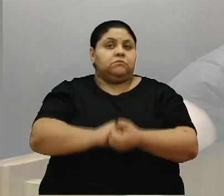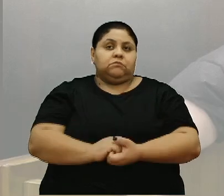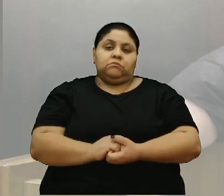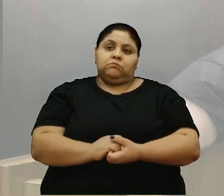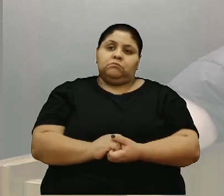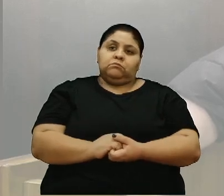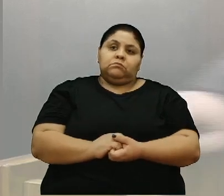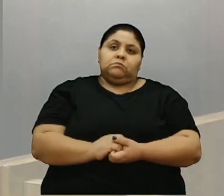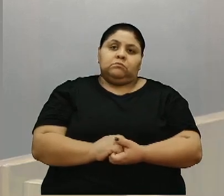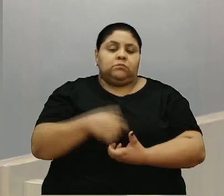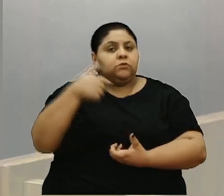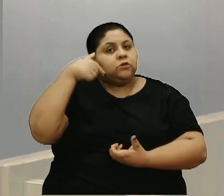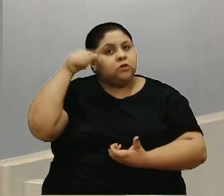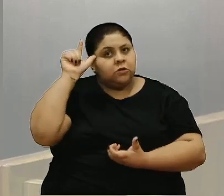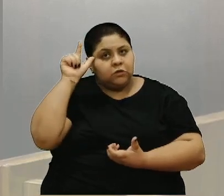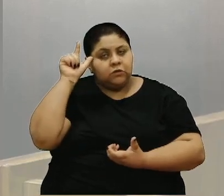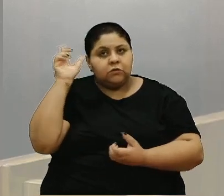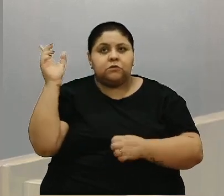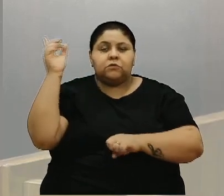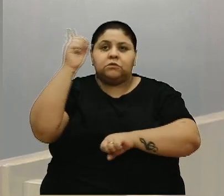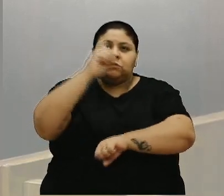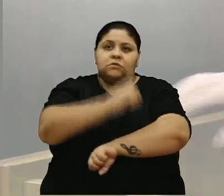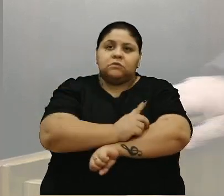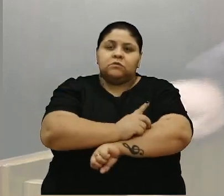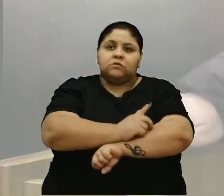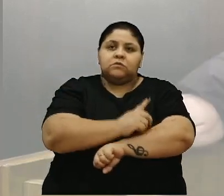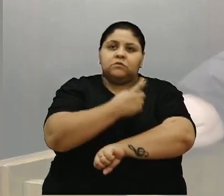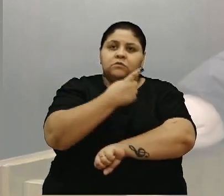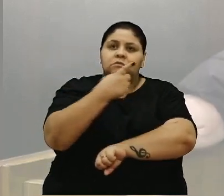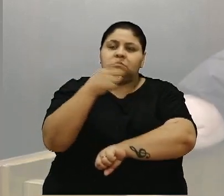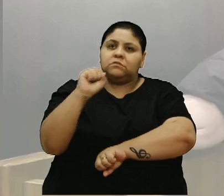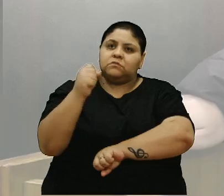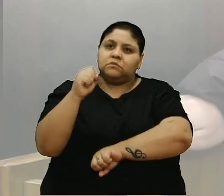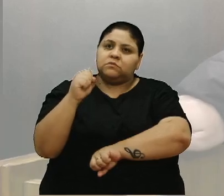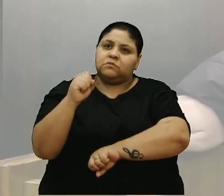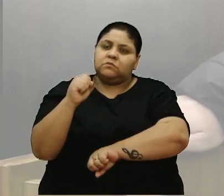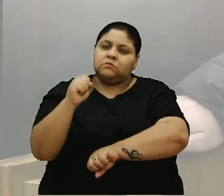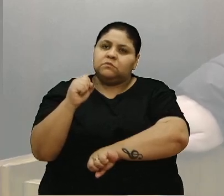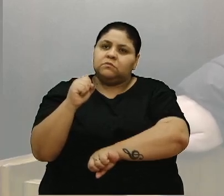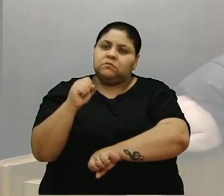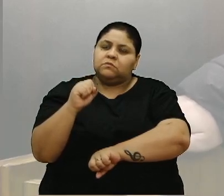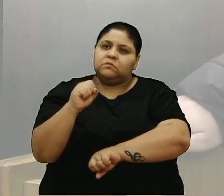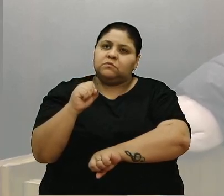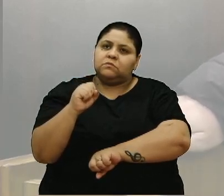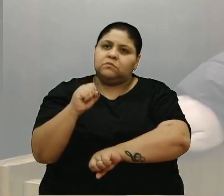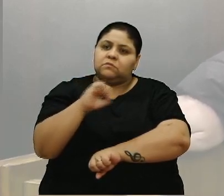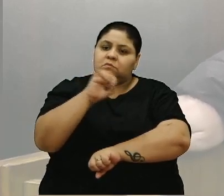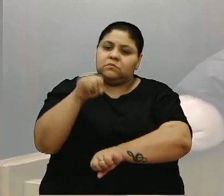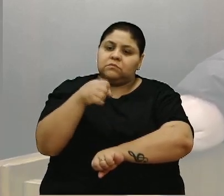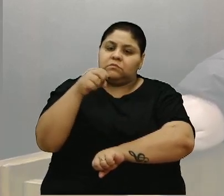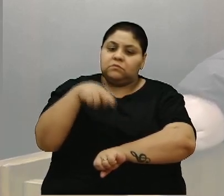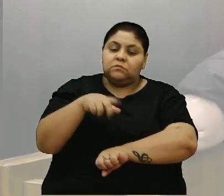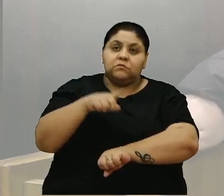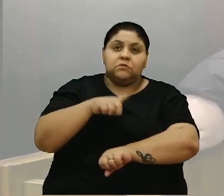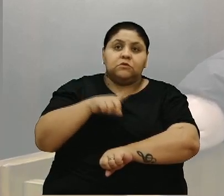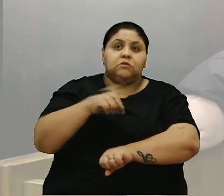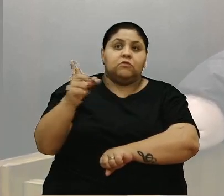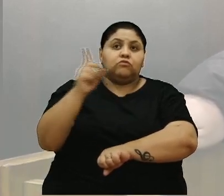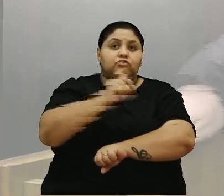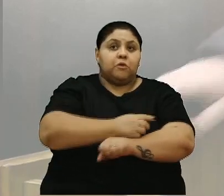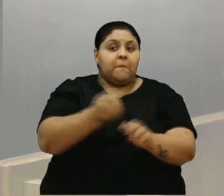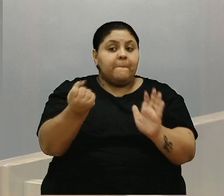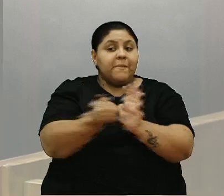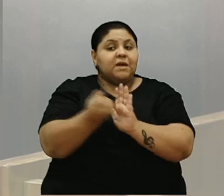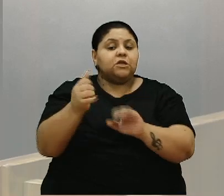Até porque ontem, dia 18 de junho, nós tivemos um dia histórico para o aeroporto de